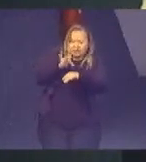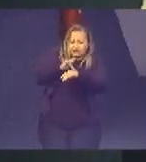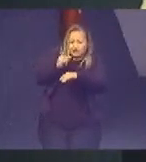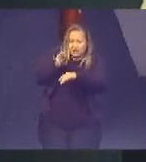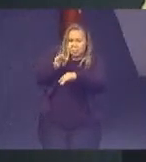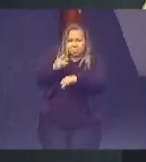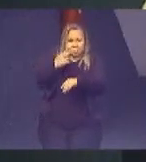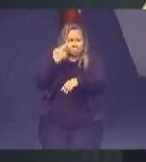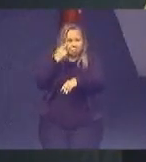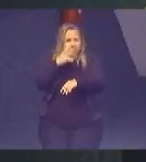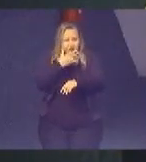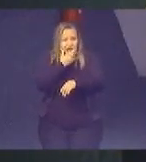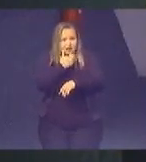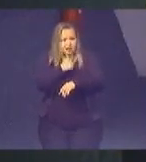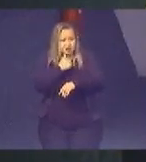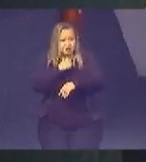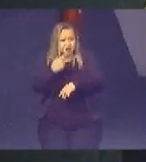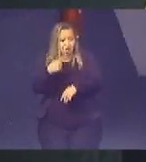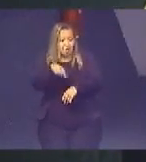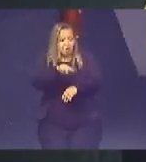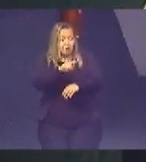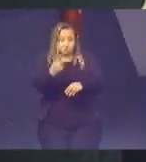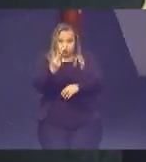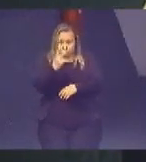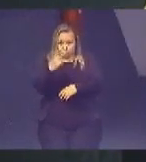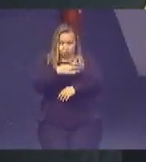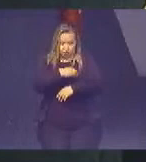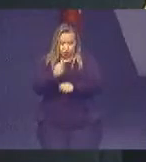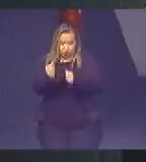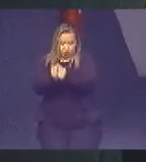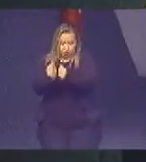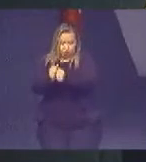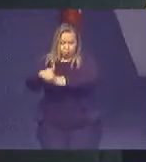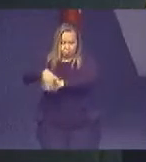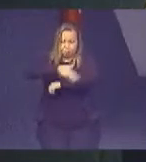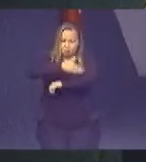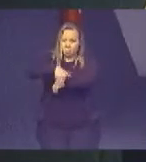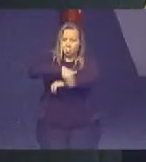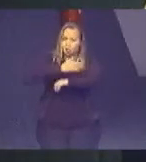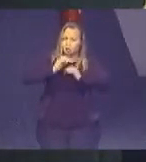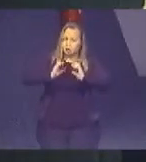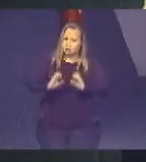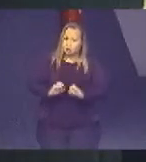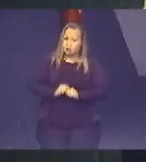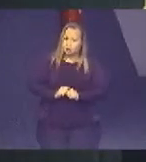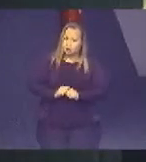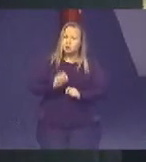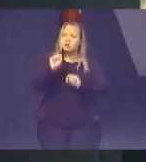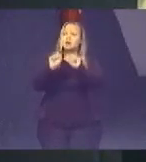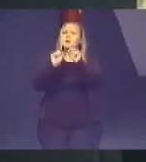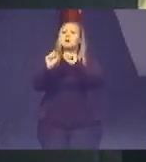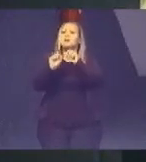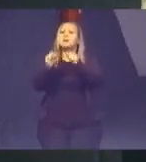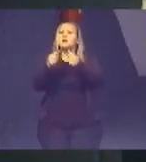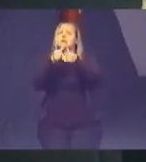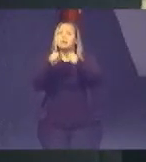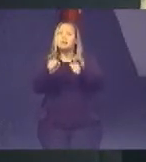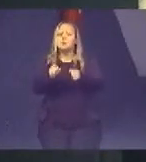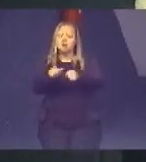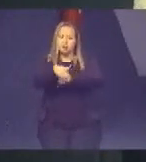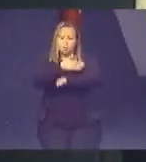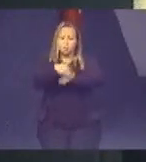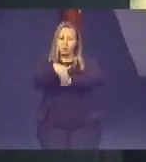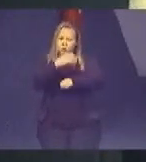dois filhos, foram para a Rua da Cidadania. Quem estava na Rua da Cidadania? Todos nós, uma rede de apoio.